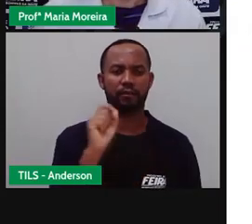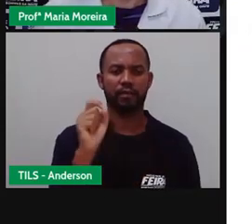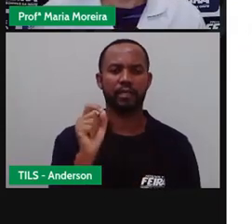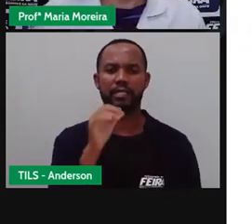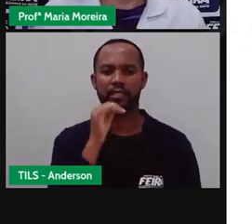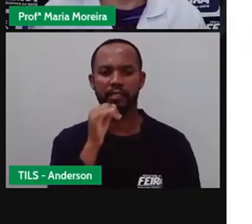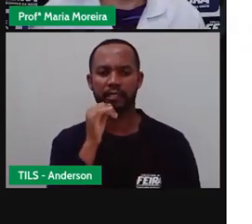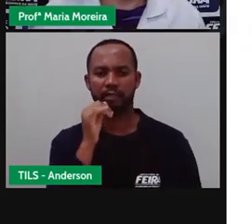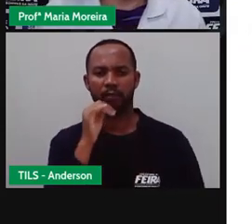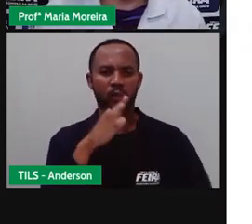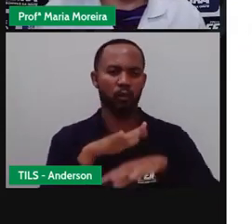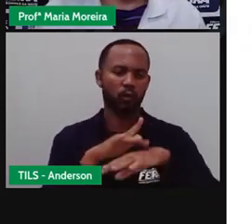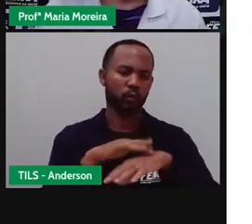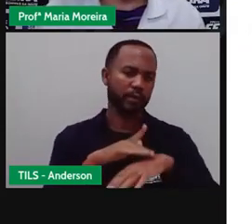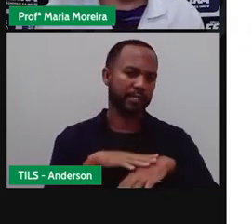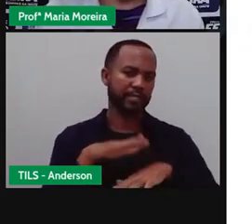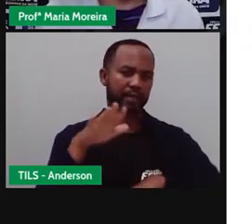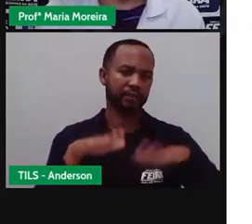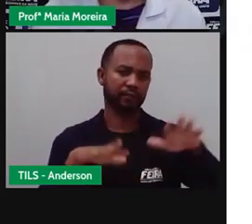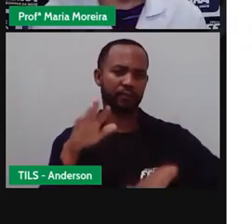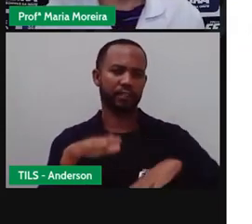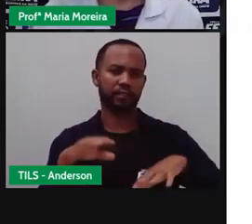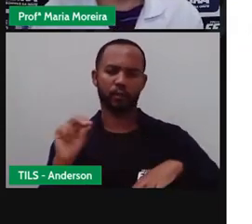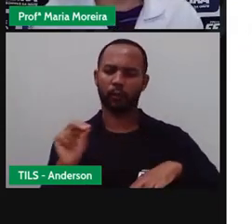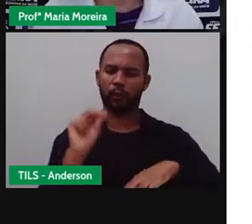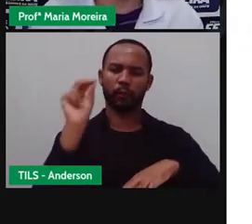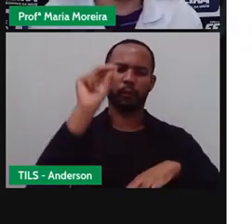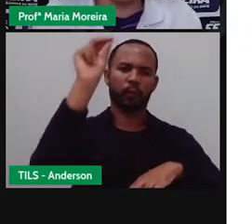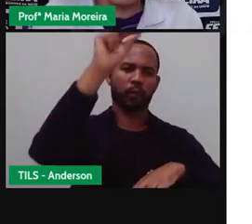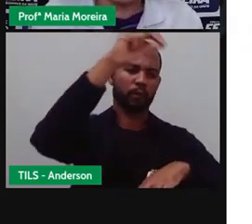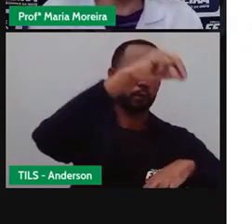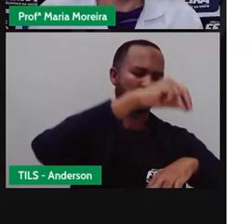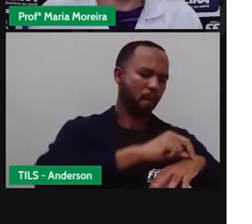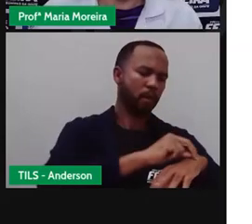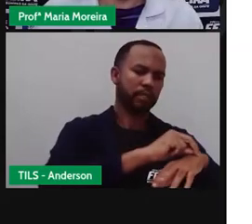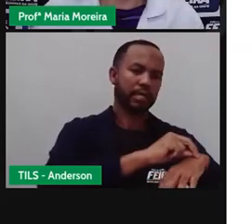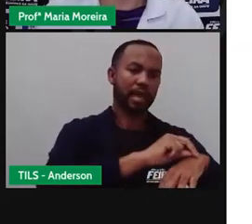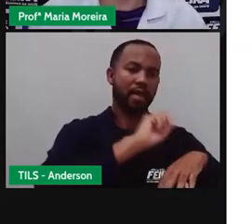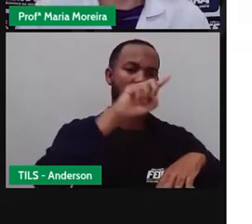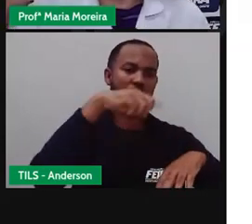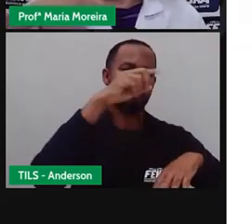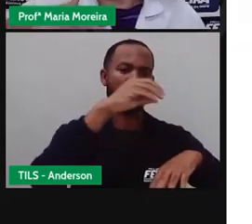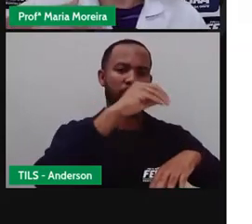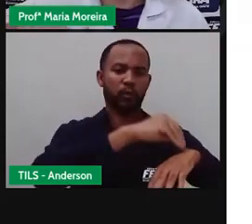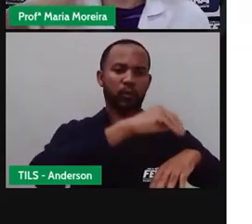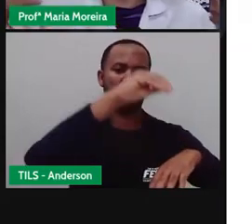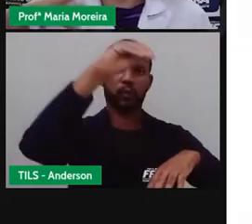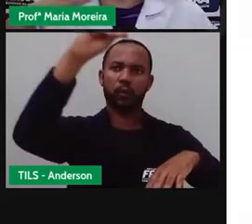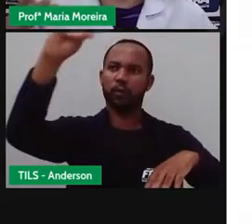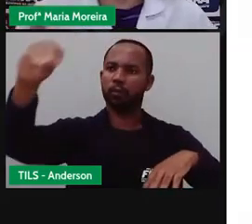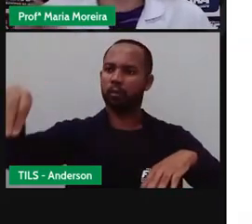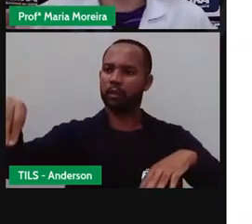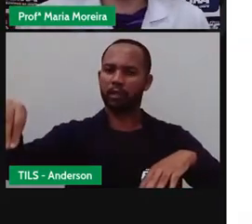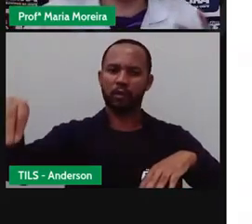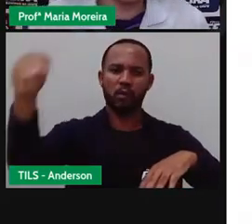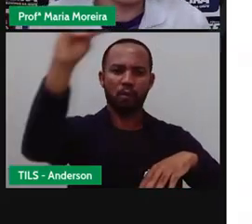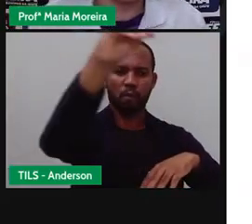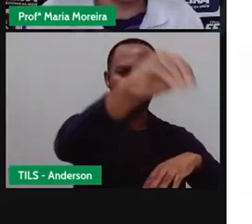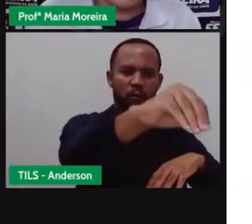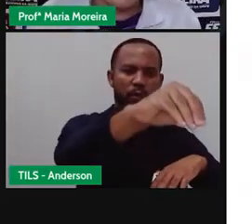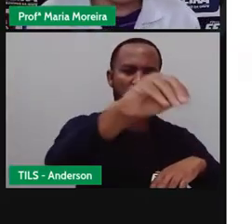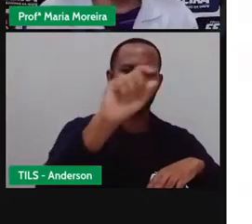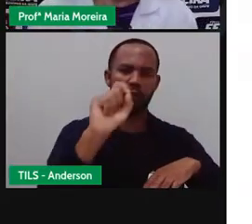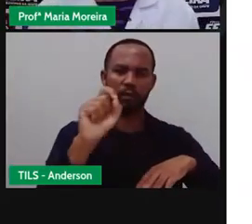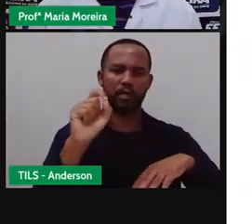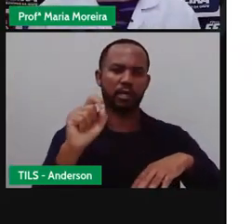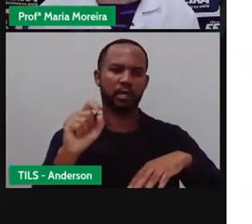na propagação de algumas doenças, que é o que, na verdade, um transporte para elas. Acho que a Proca fez aquela analogia lá, aquela comparação com o Uber,